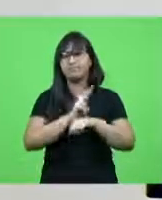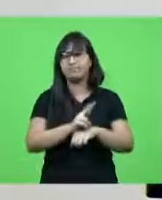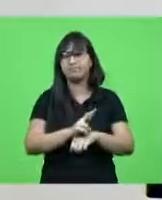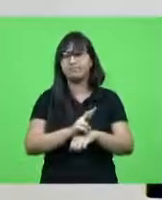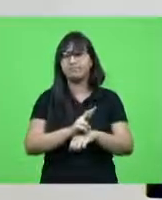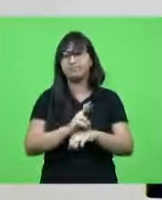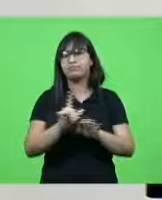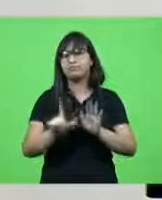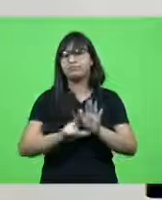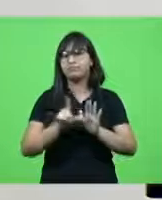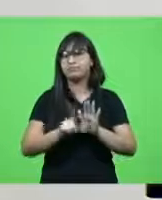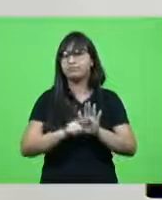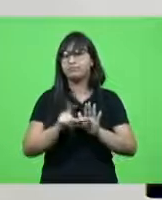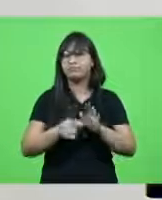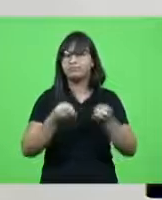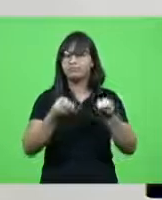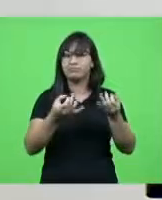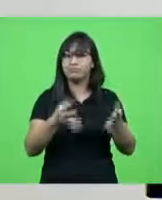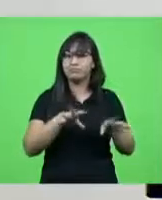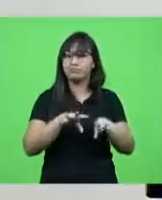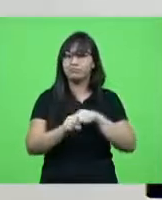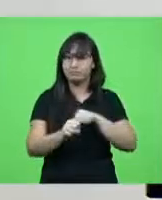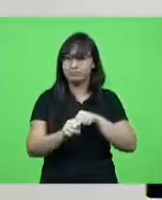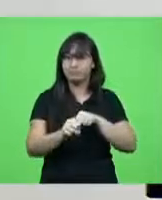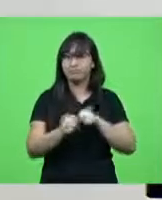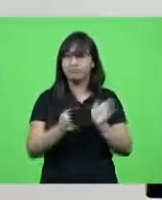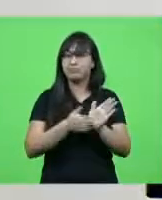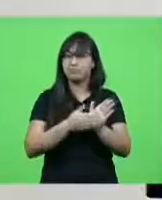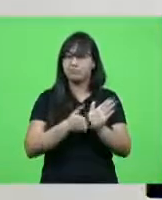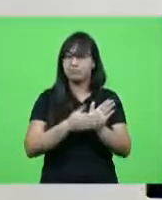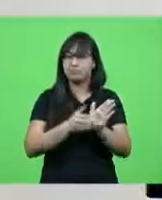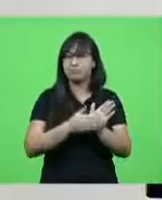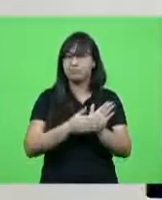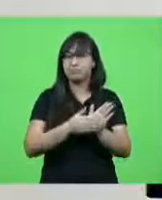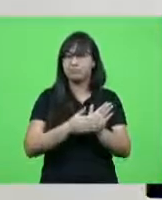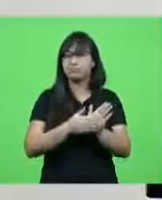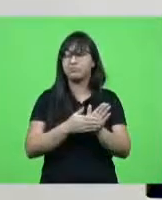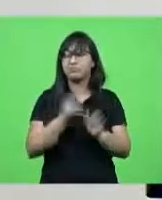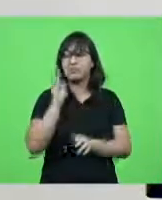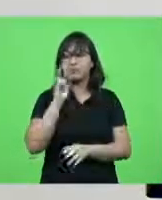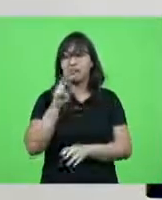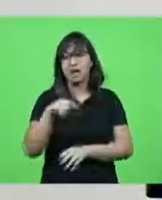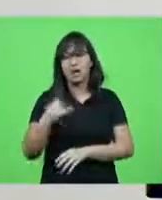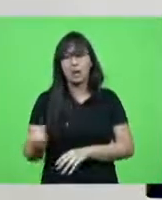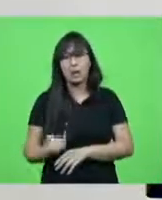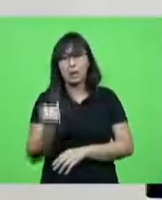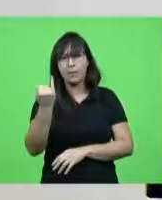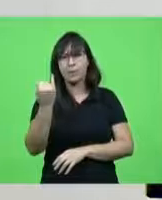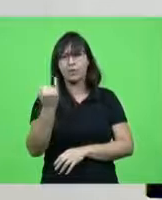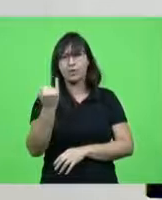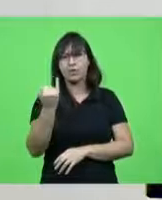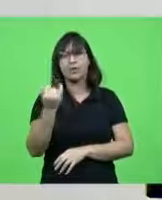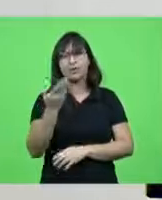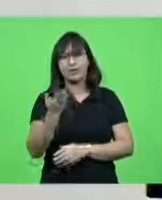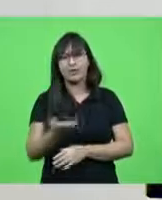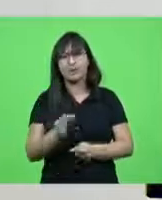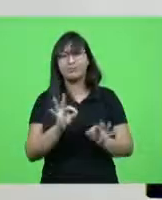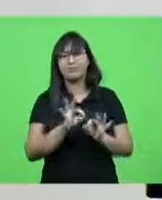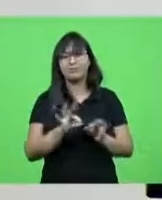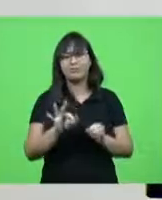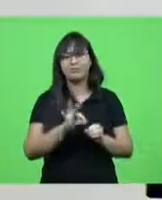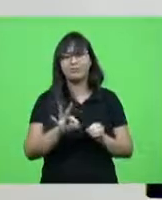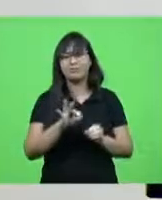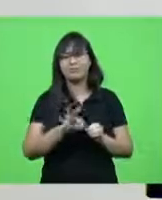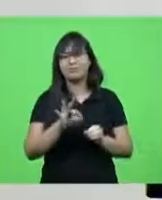o prazer de estar entregando esses certificados quero parabenizar dividir perto a importância e a relevância dessas instituições